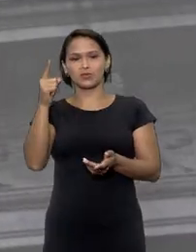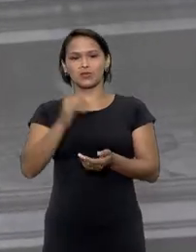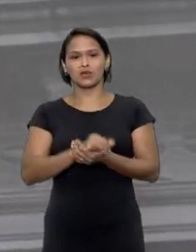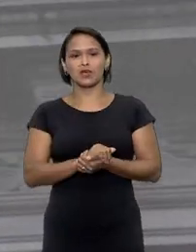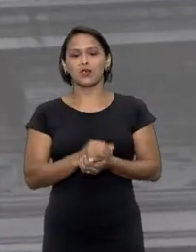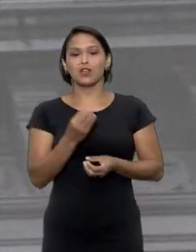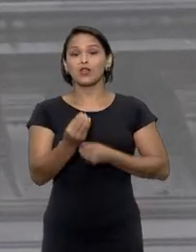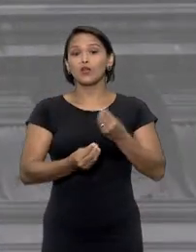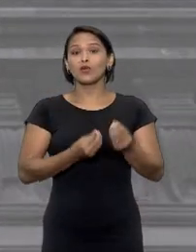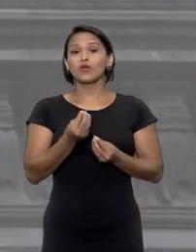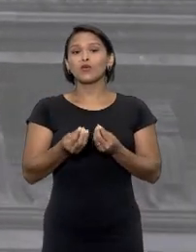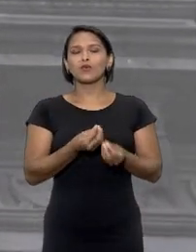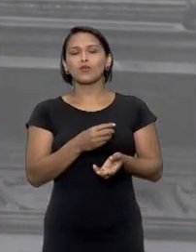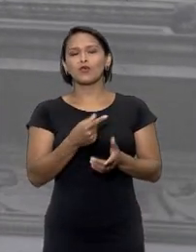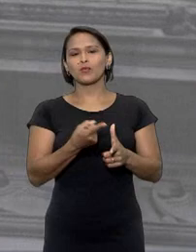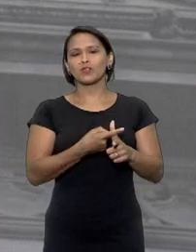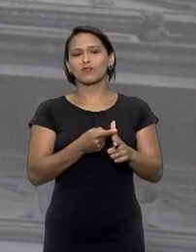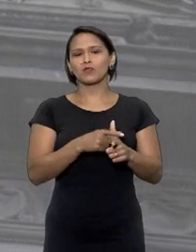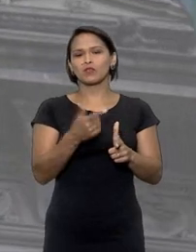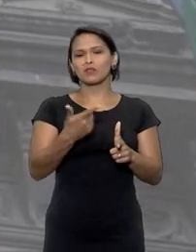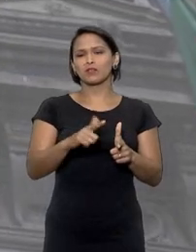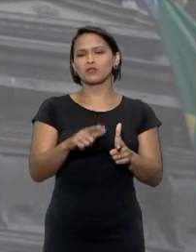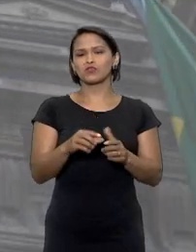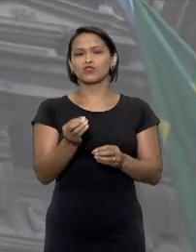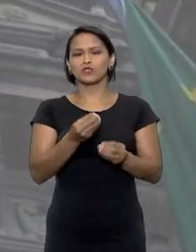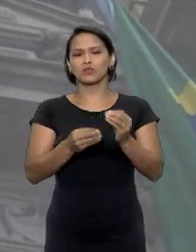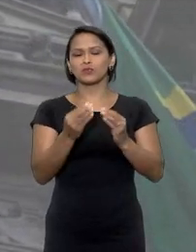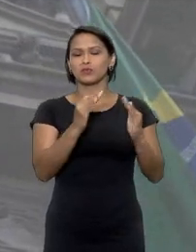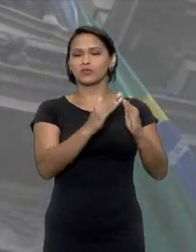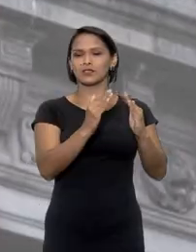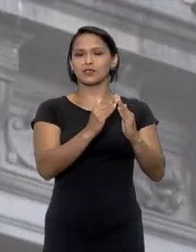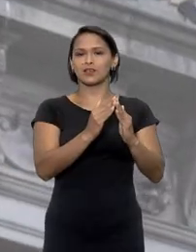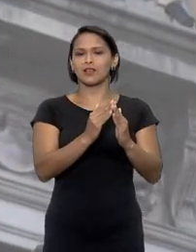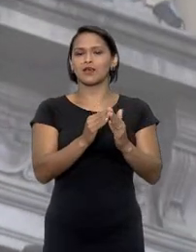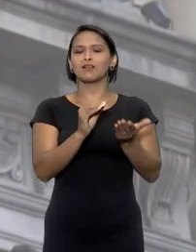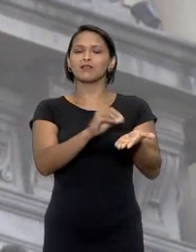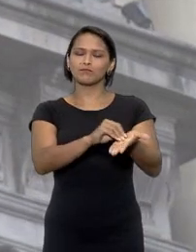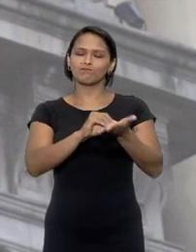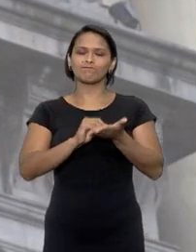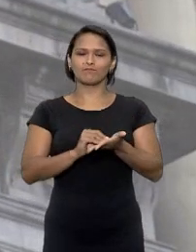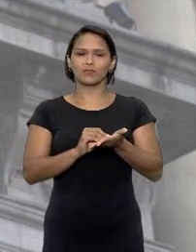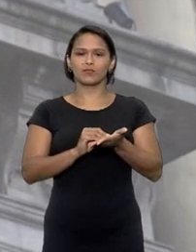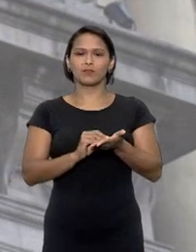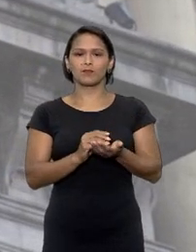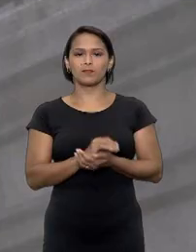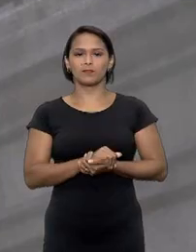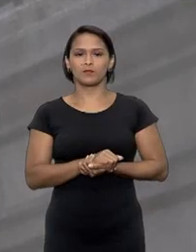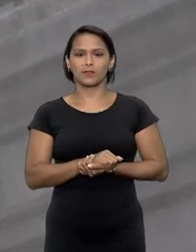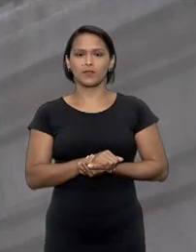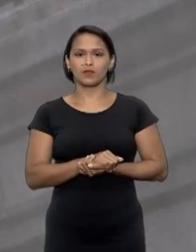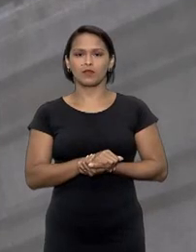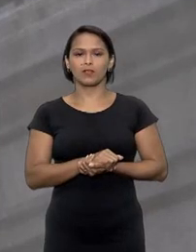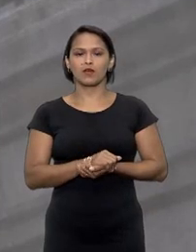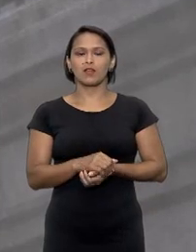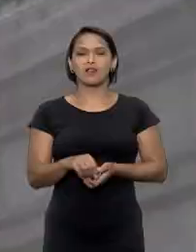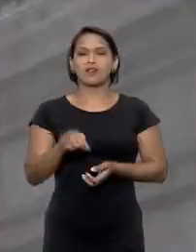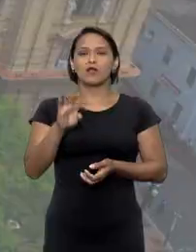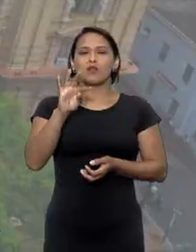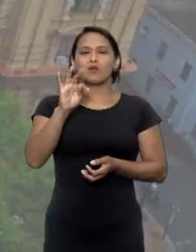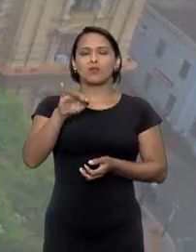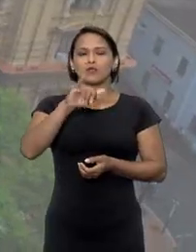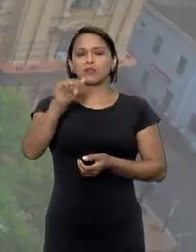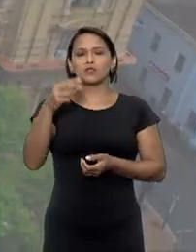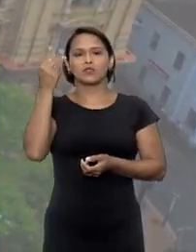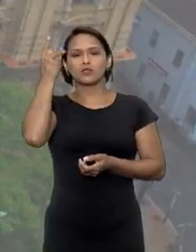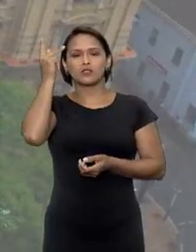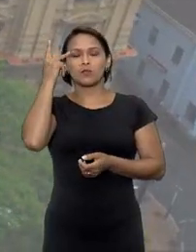como o devedor não tinha outros bens o juiz de primeiro grau aceitou a penhora da casa trocada na negociação o Tribunal